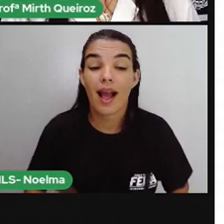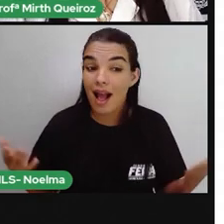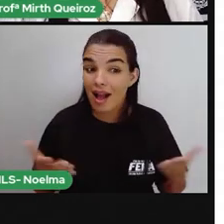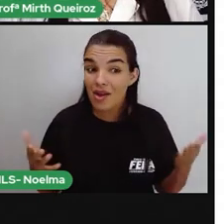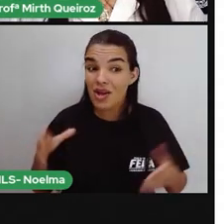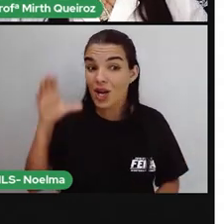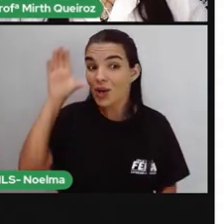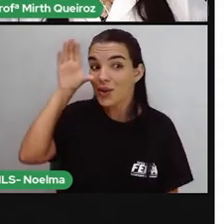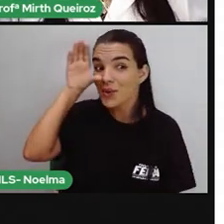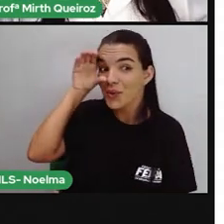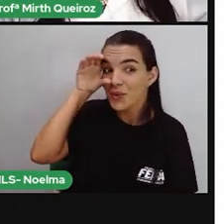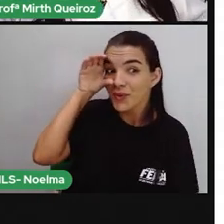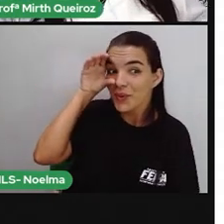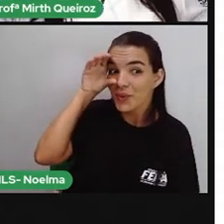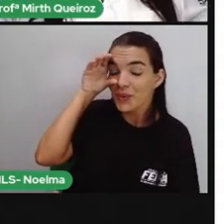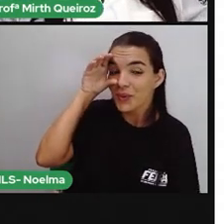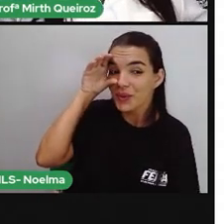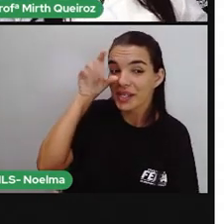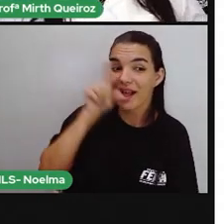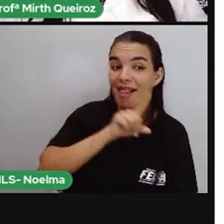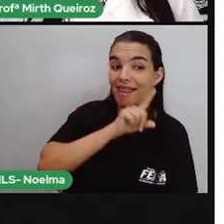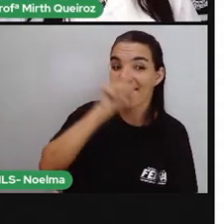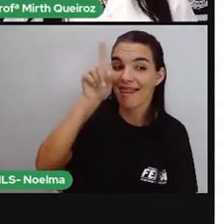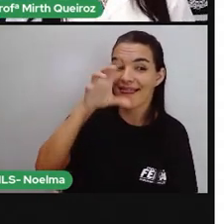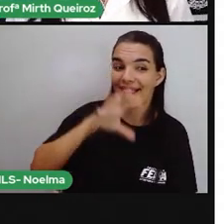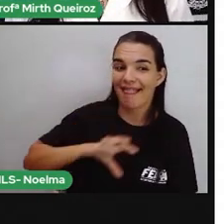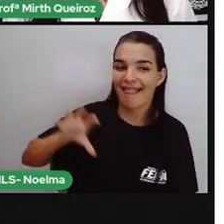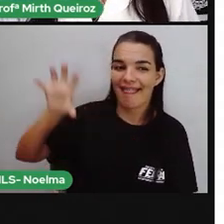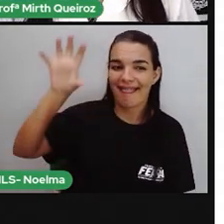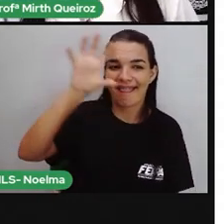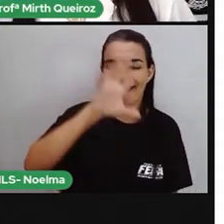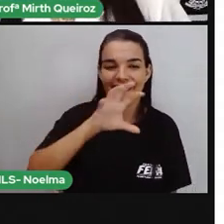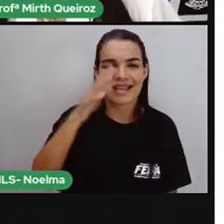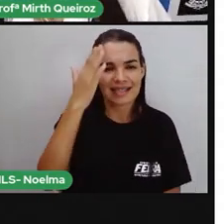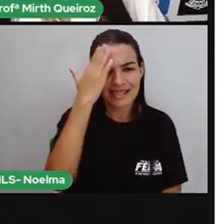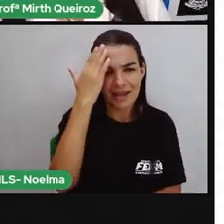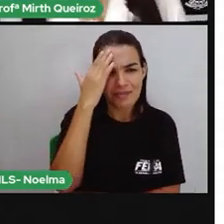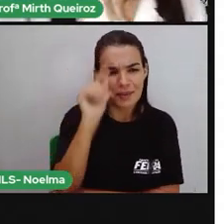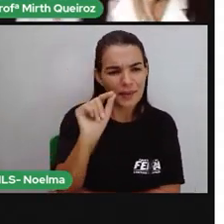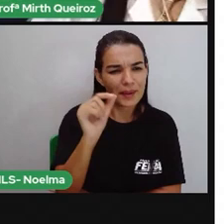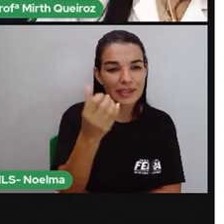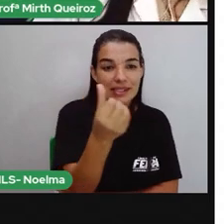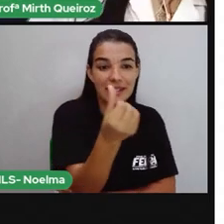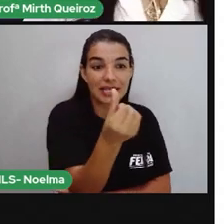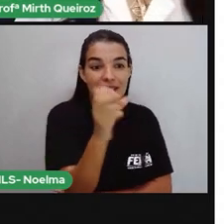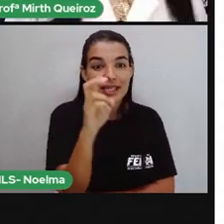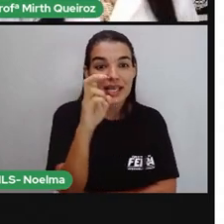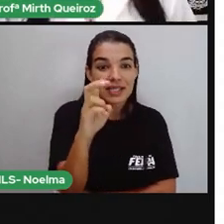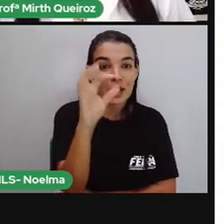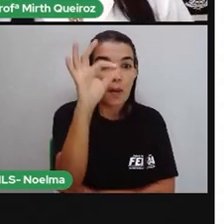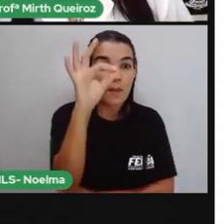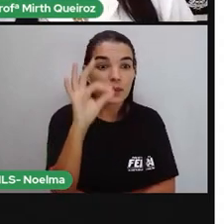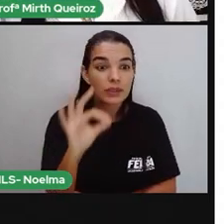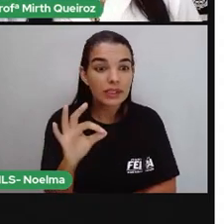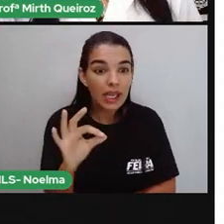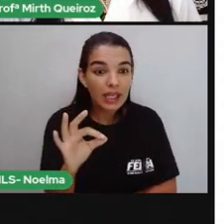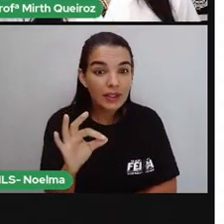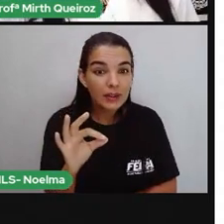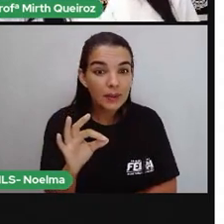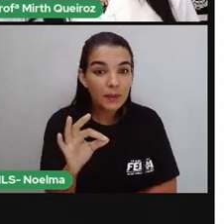Curiosidade. Vocês sabiam que 65% do Pantanal brasileiro